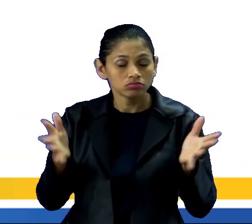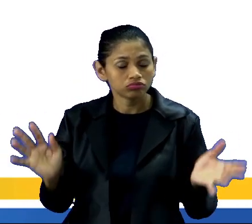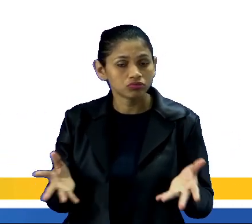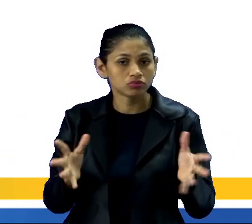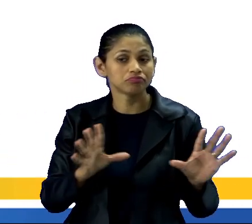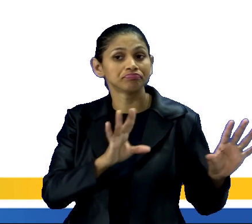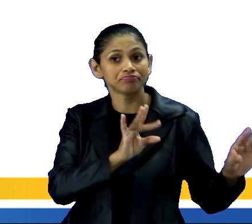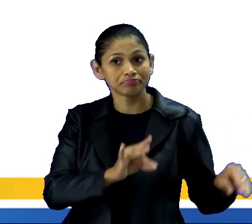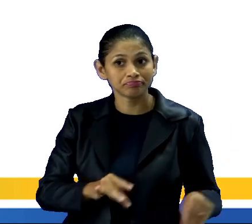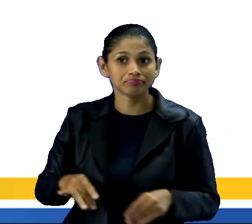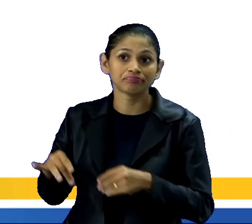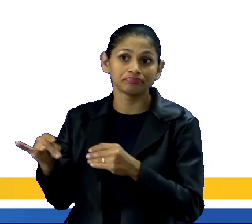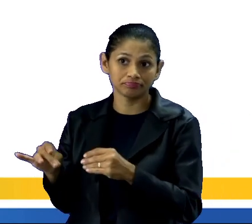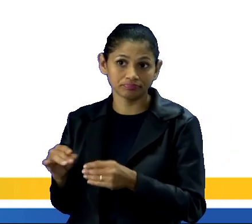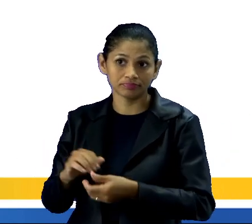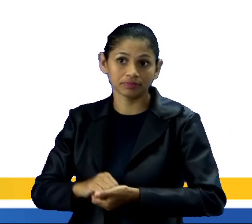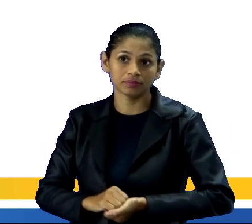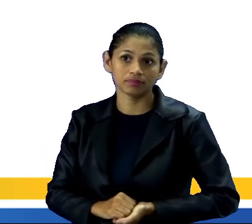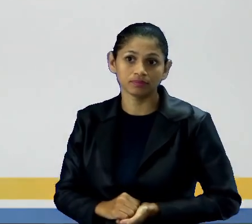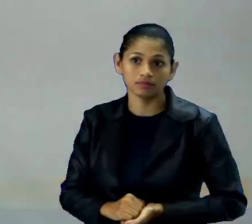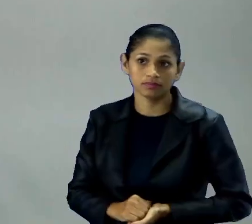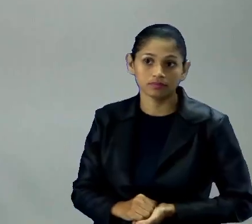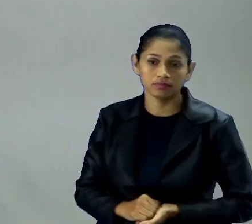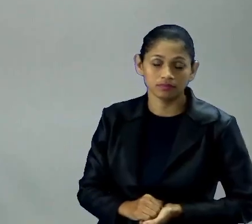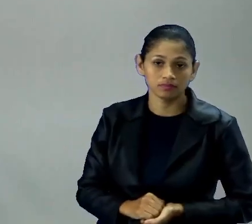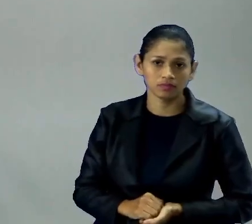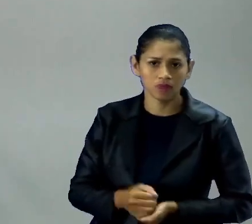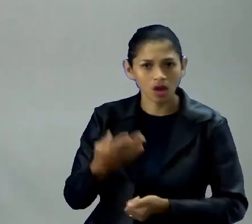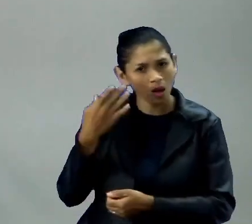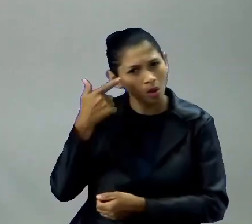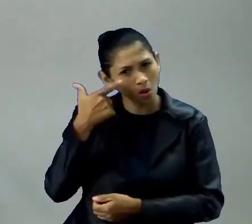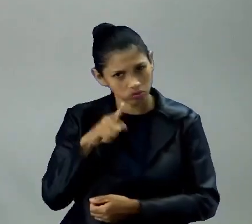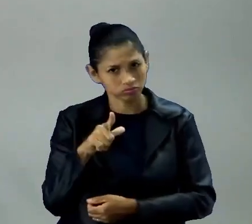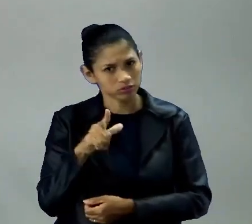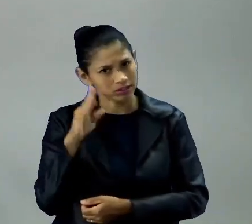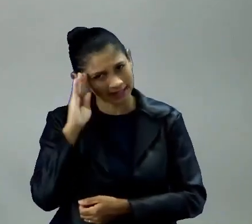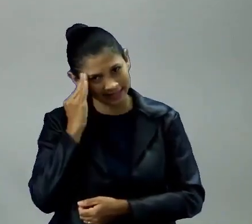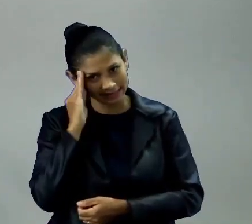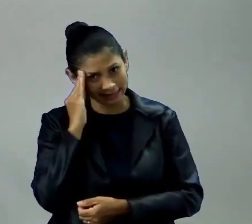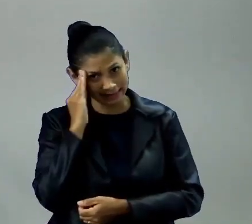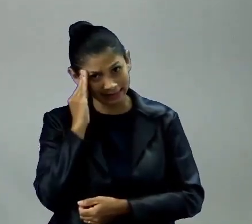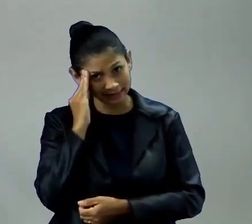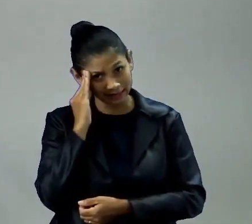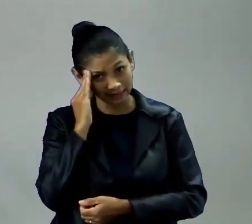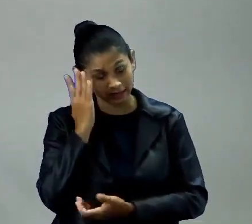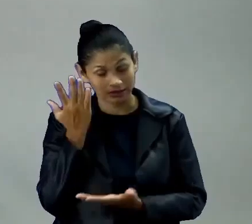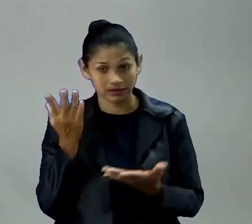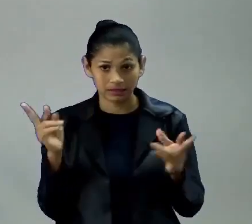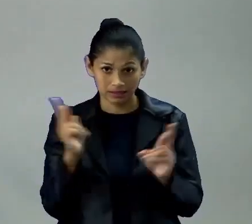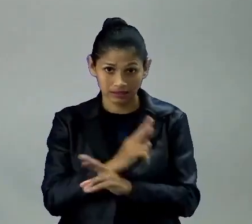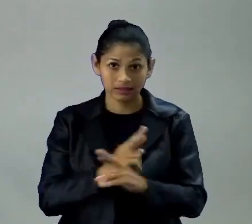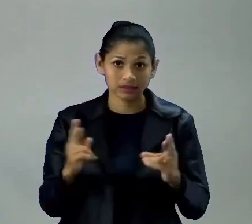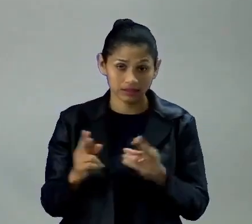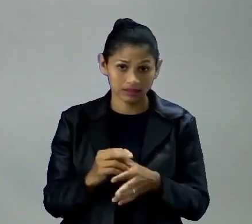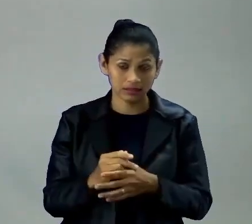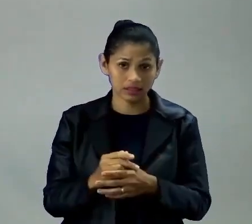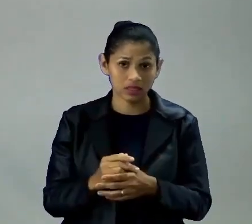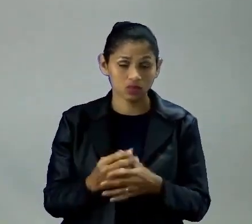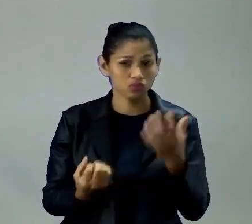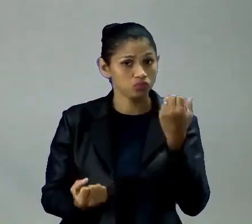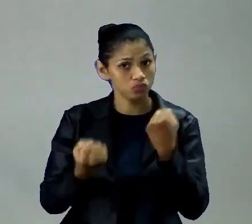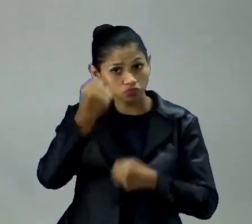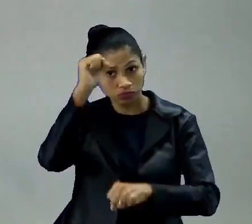provocaram a urbanização. Conseguiram entender aí a relação que a gente tem entre industrialização,